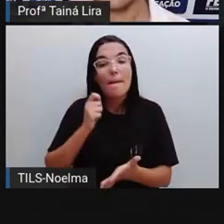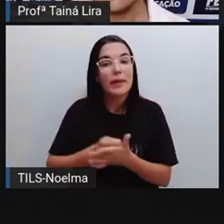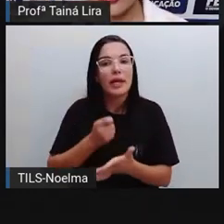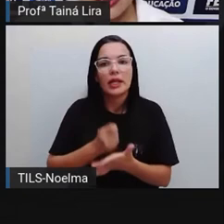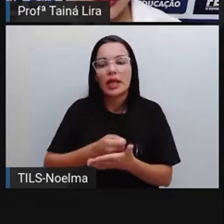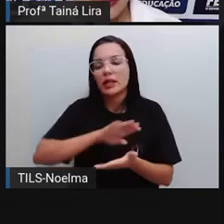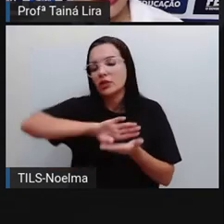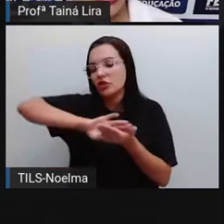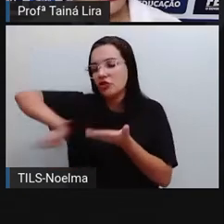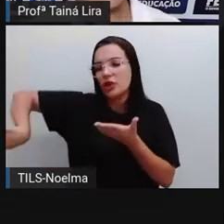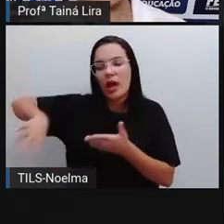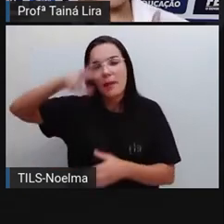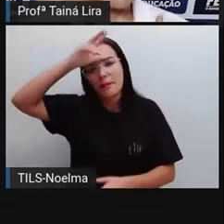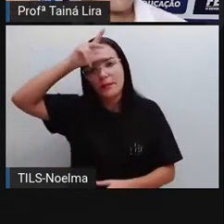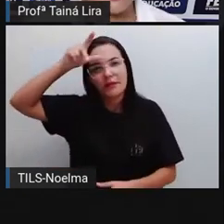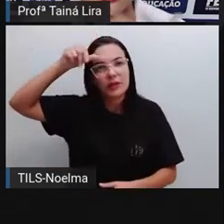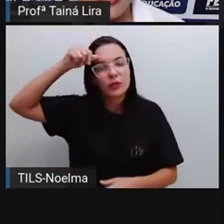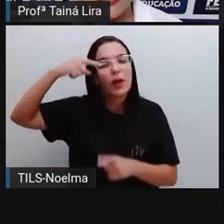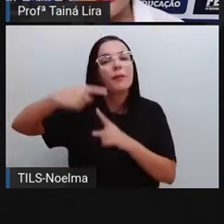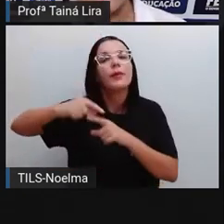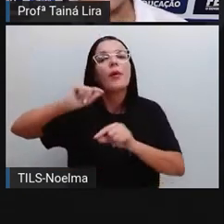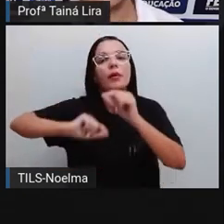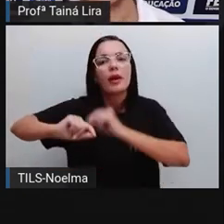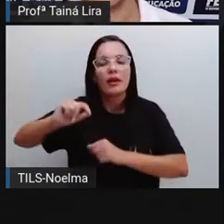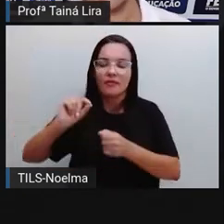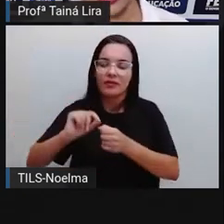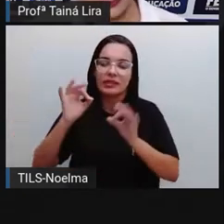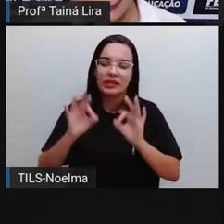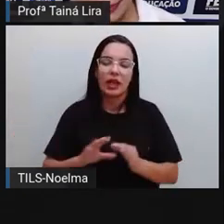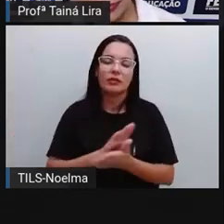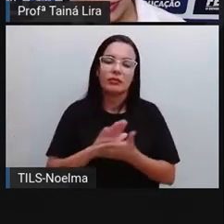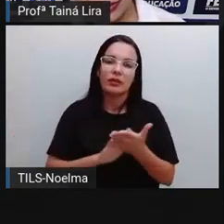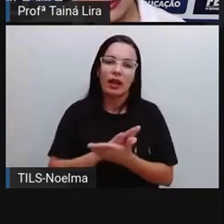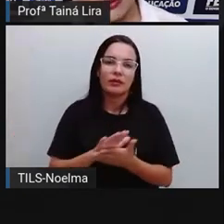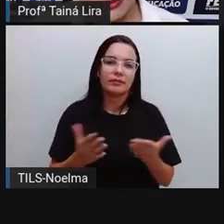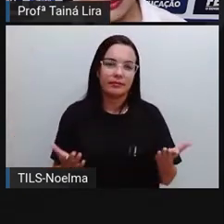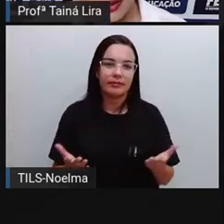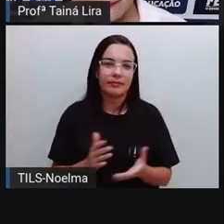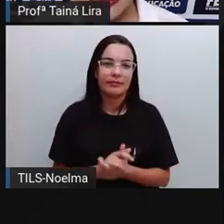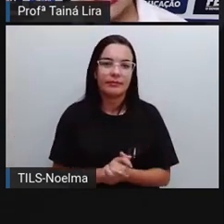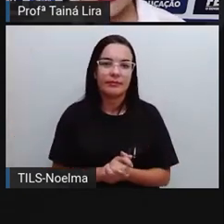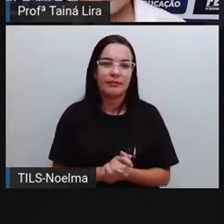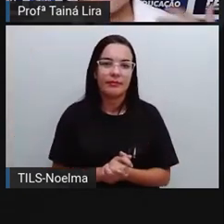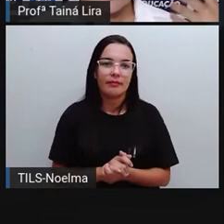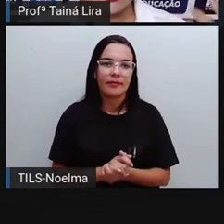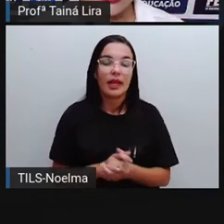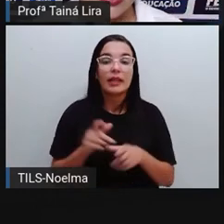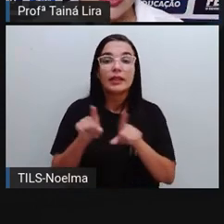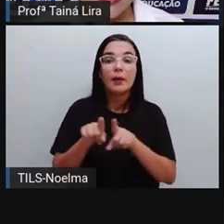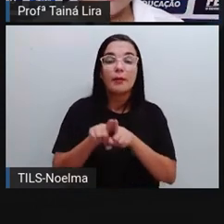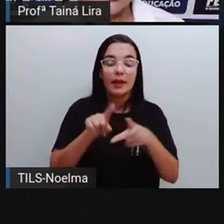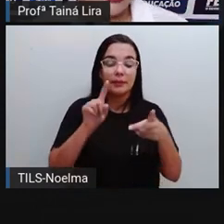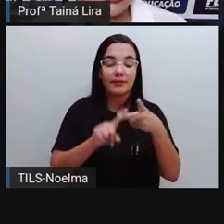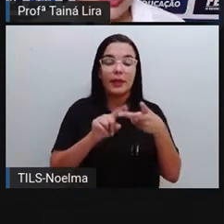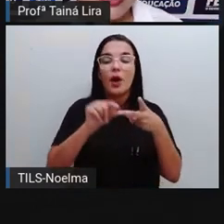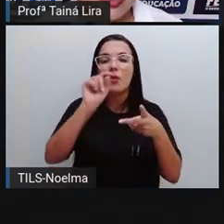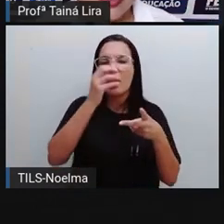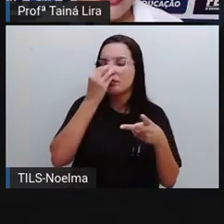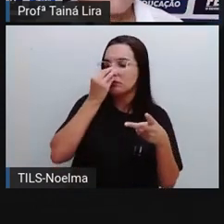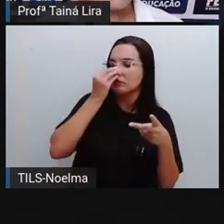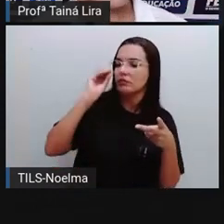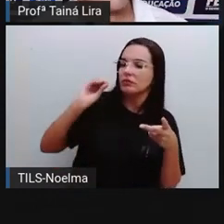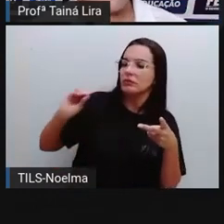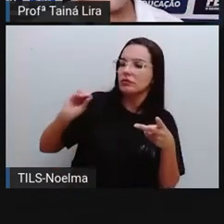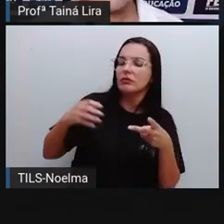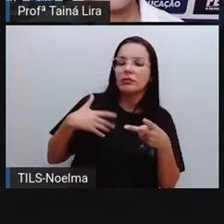é retirado da prefeitura porque ele não exerceu corretamente aí o papel dele, tá? Renúncia. Pode acontecer,